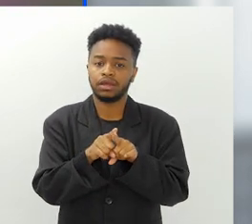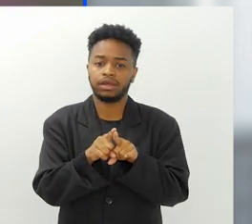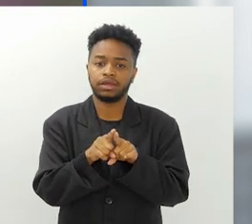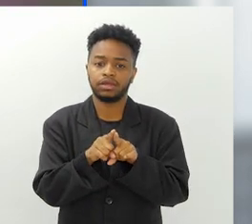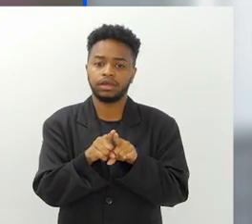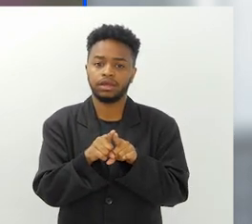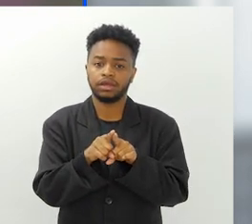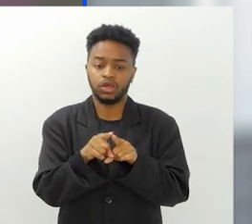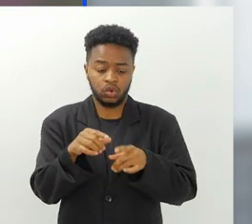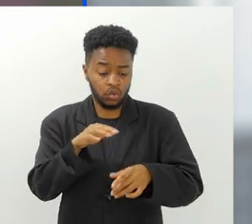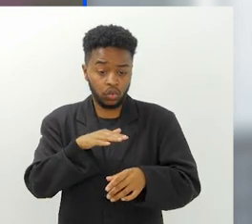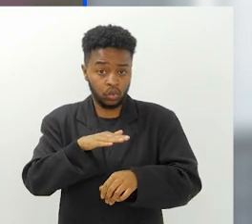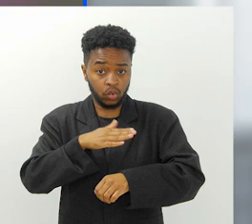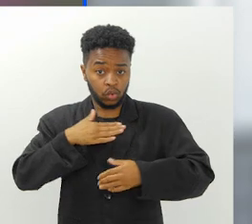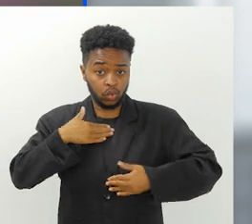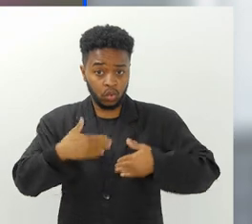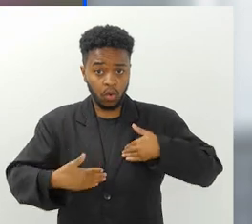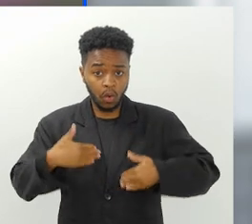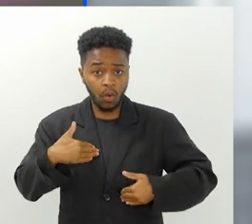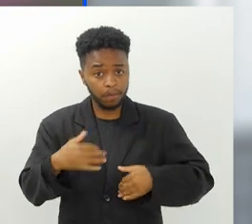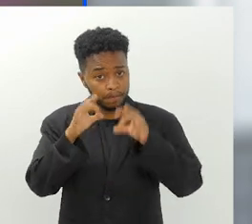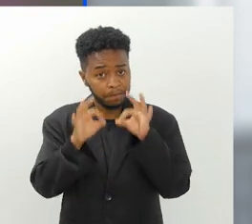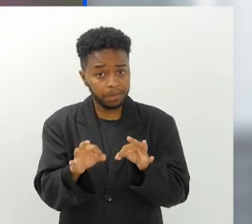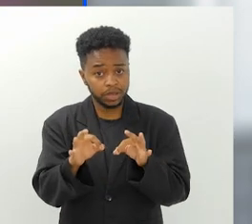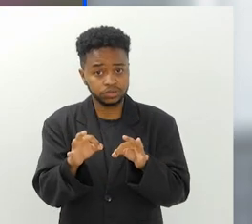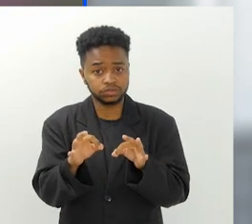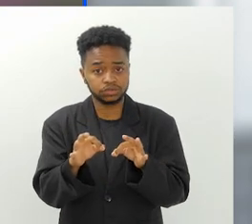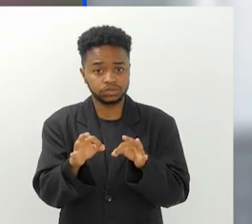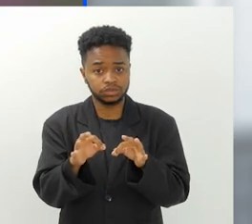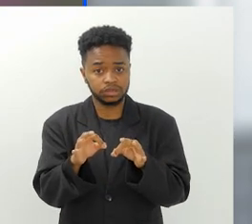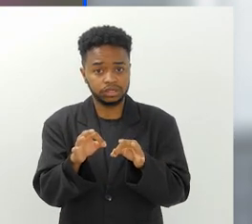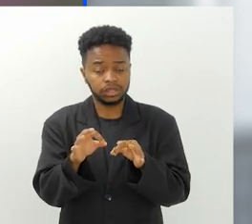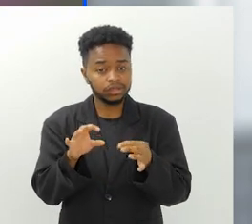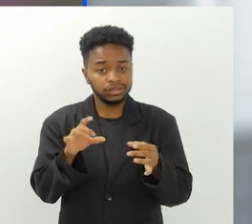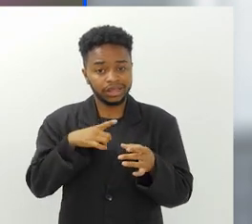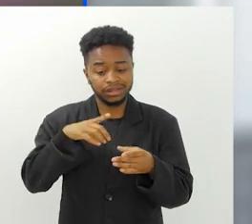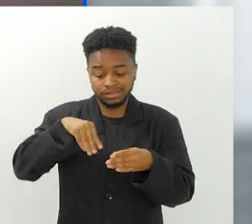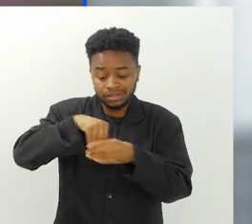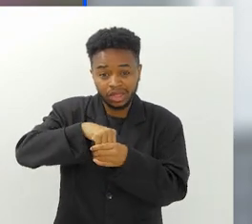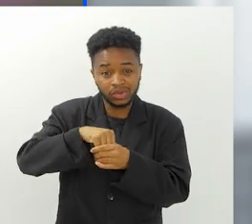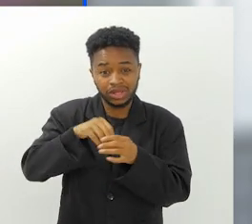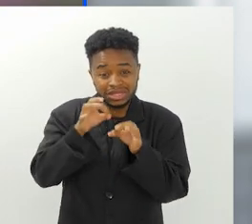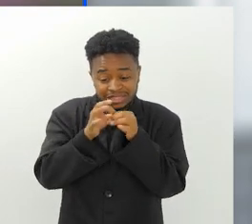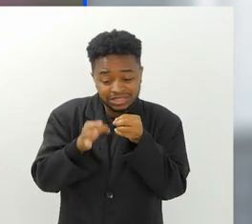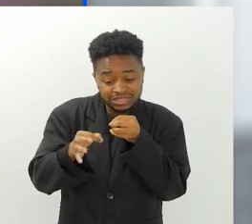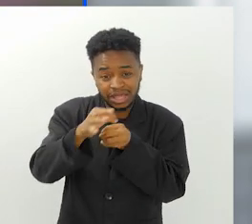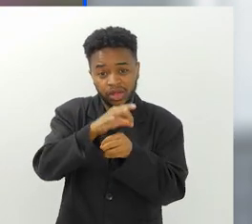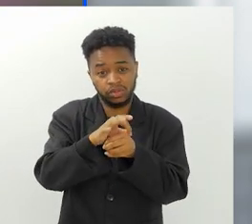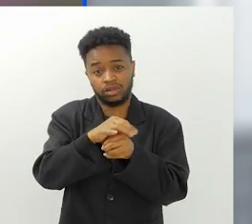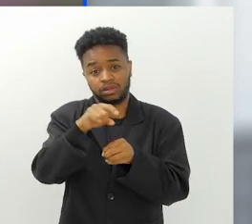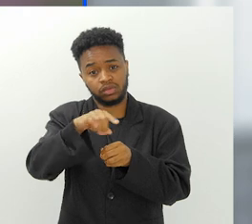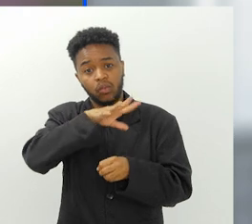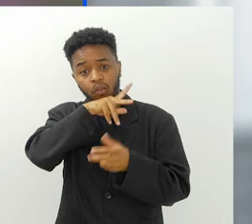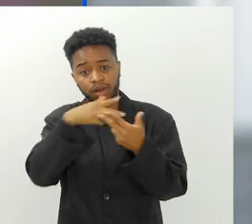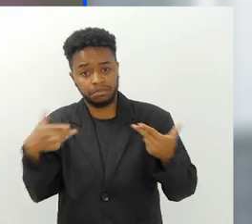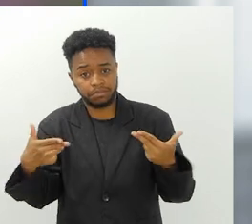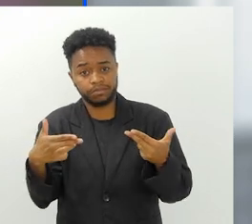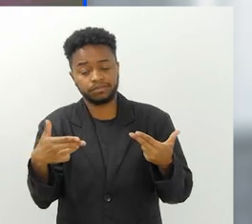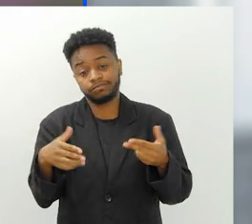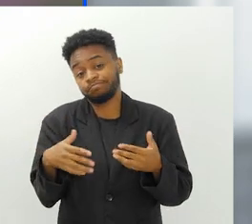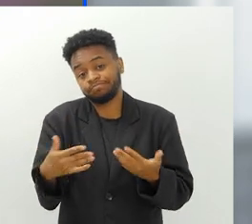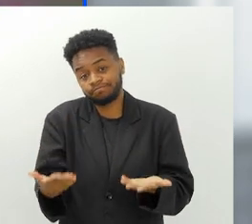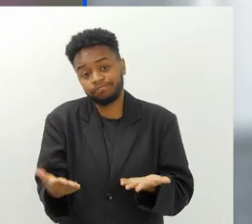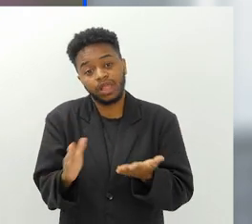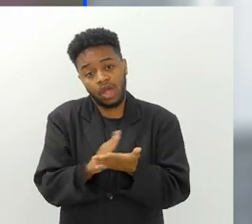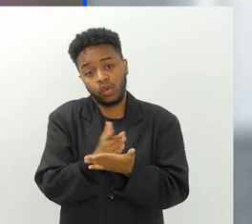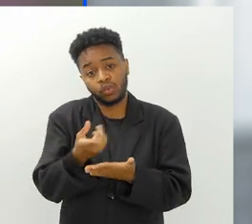mesmo muscular, Intramuscular, né? A nível celular desses organismos. E muitos